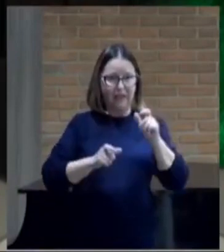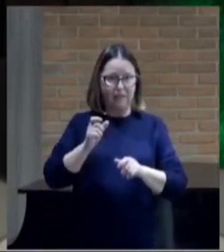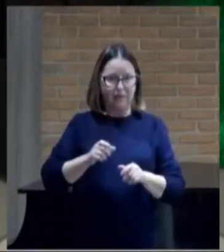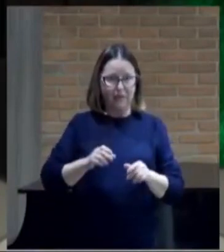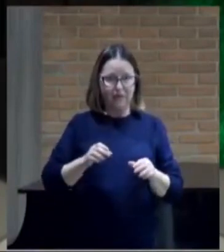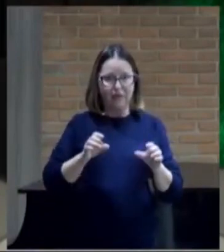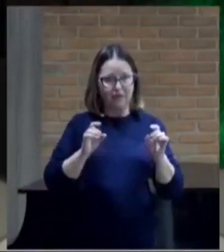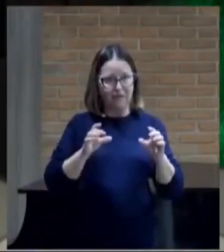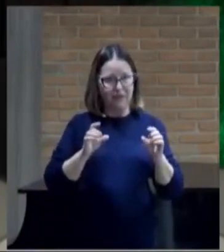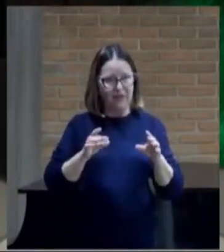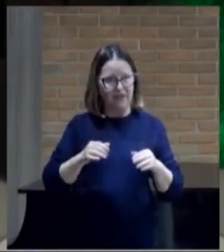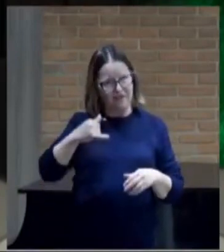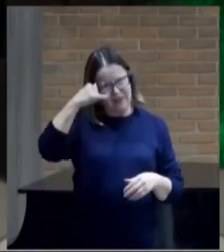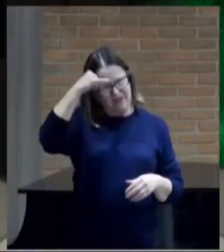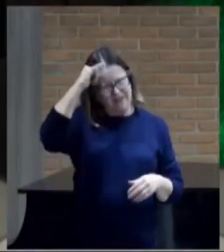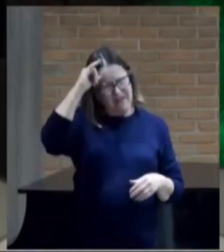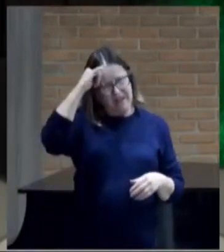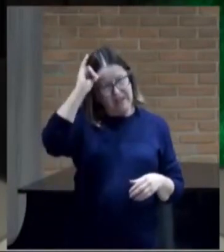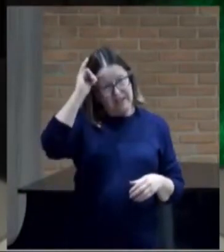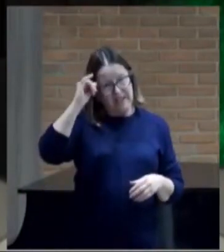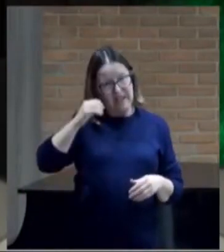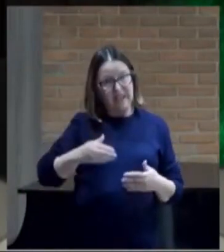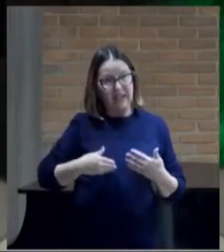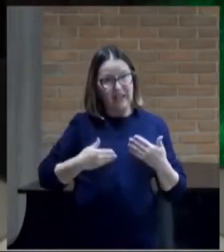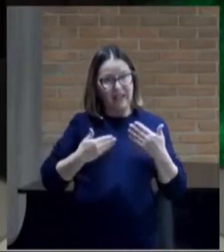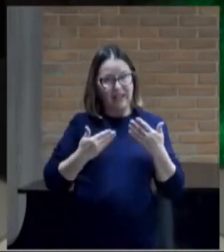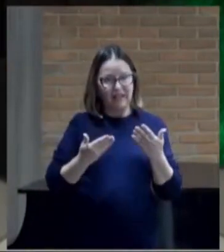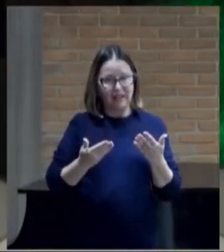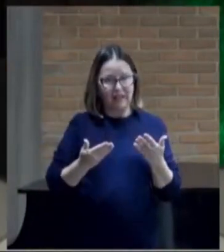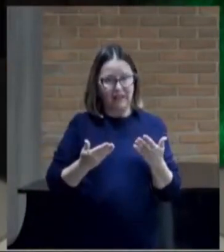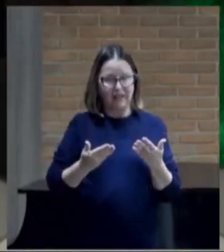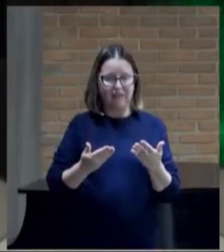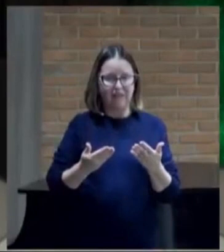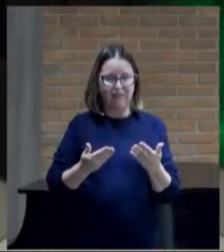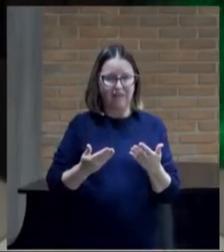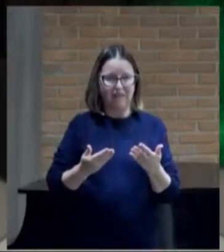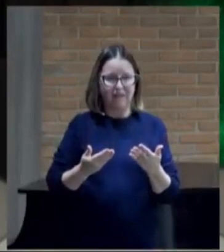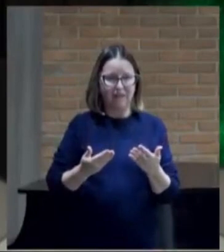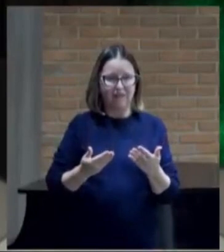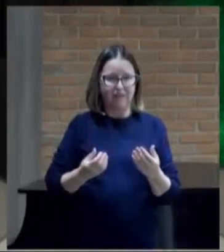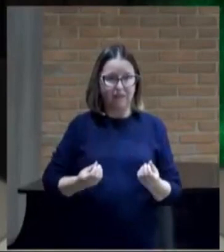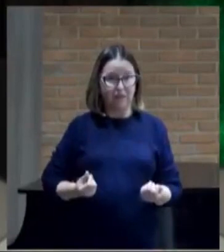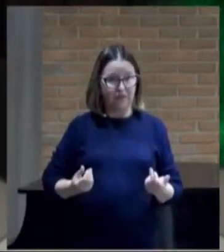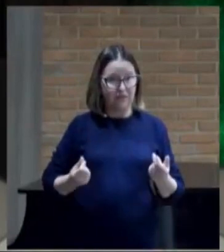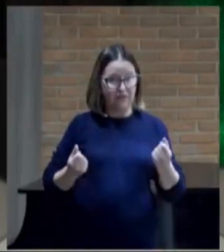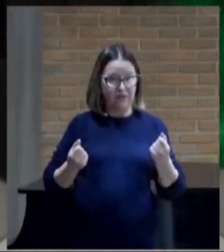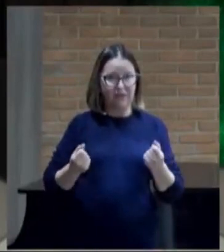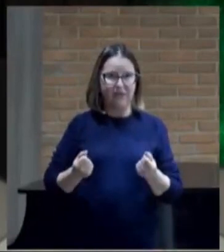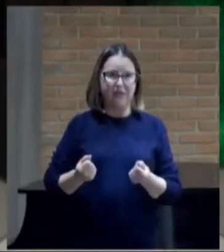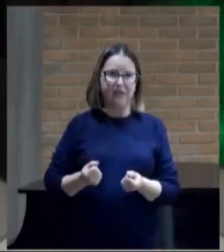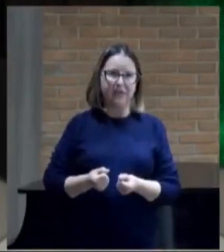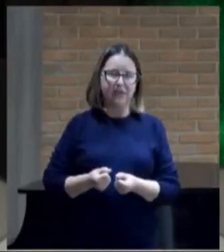propriedades e davam os seus bens. E agora,